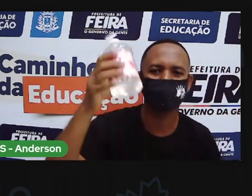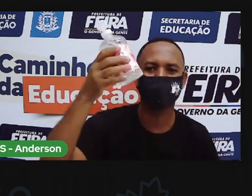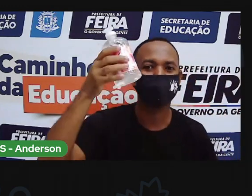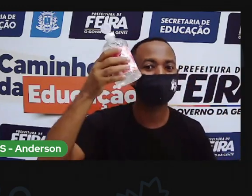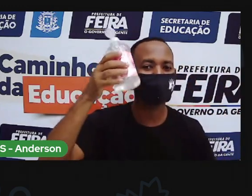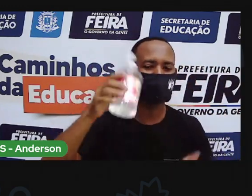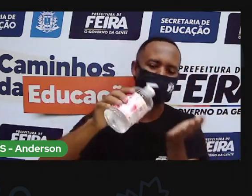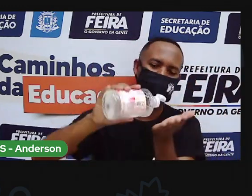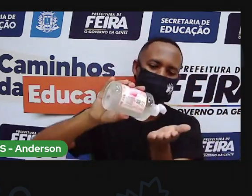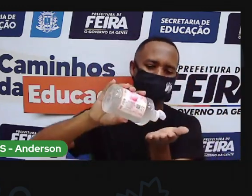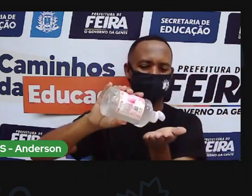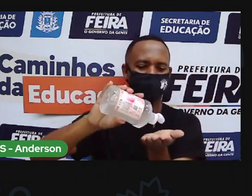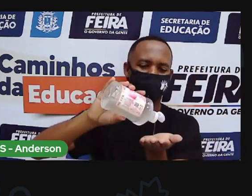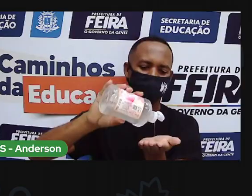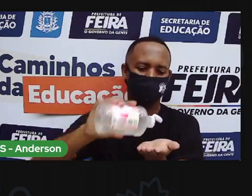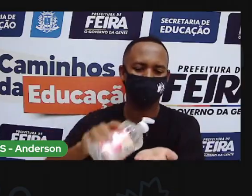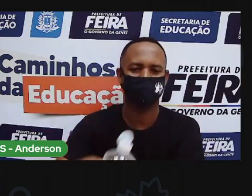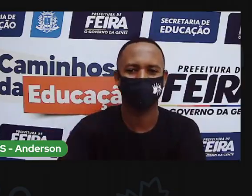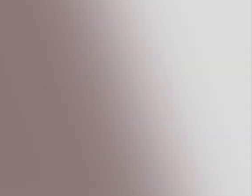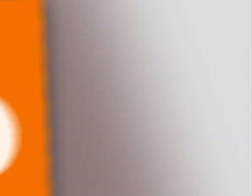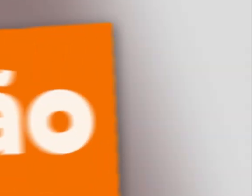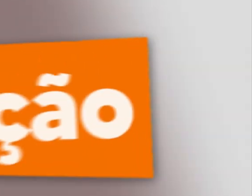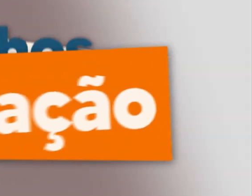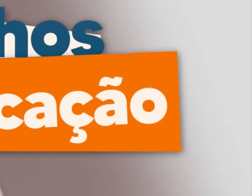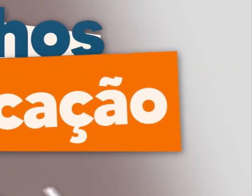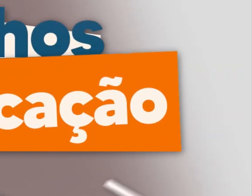Anderson, todo mundo junto. Cheiro!